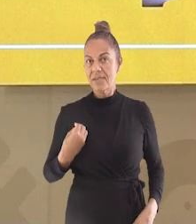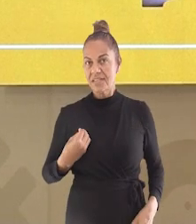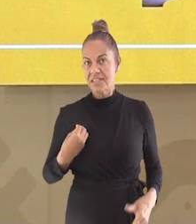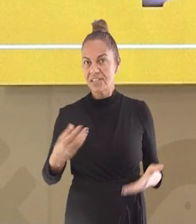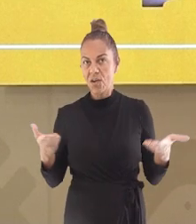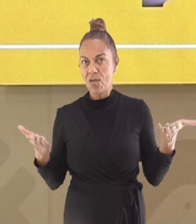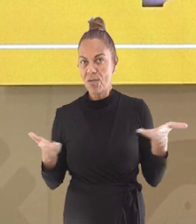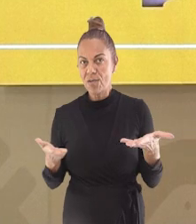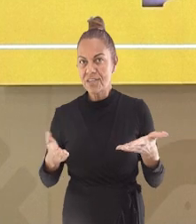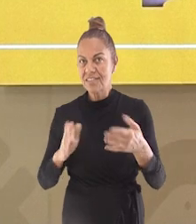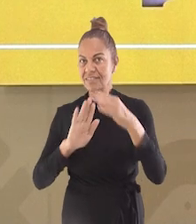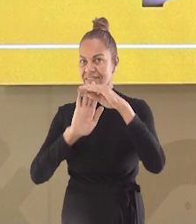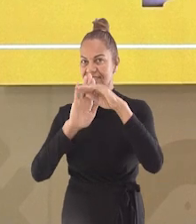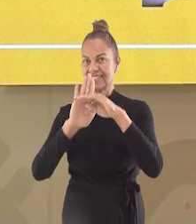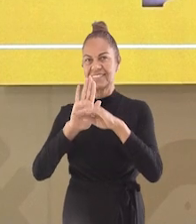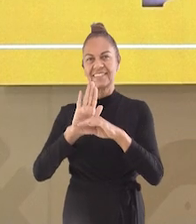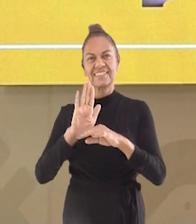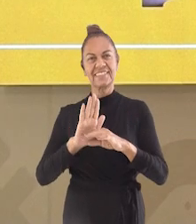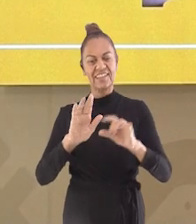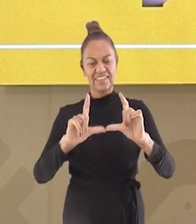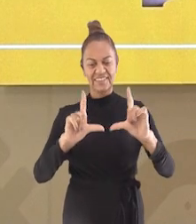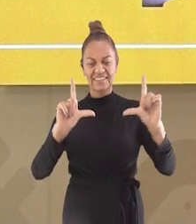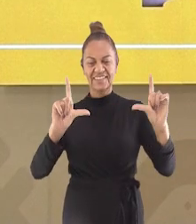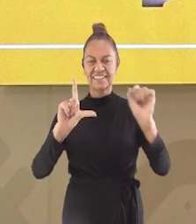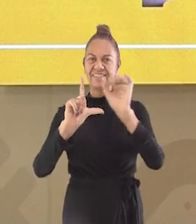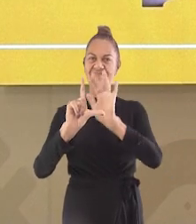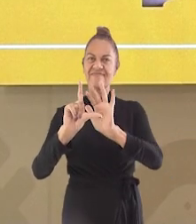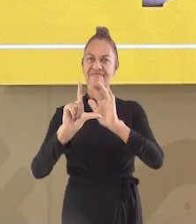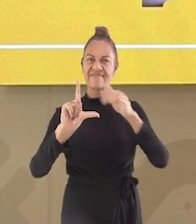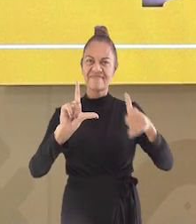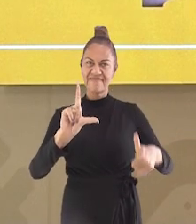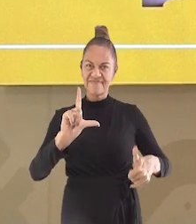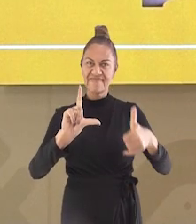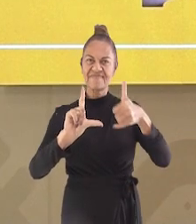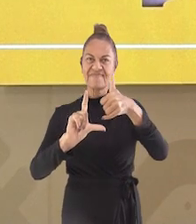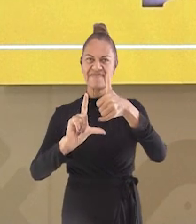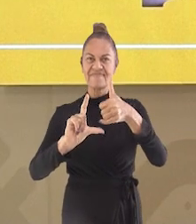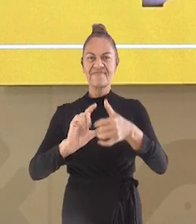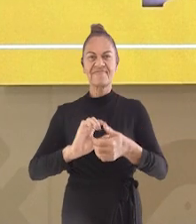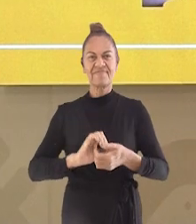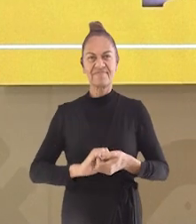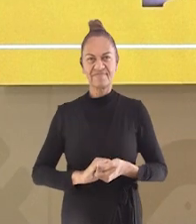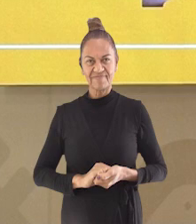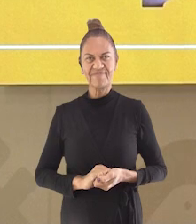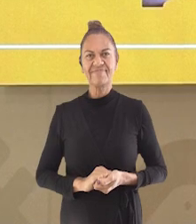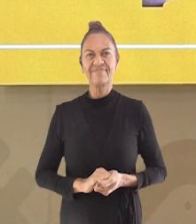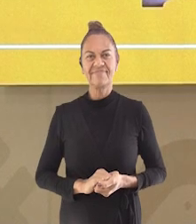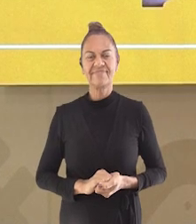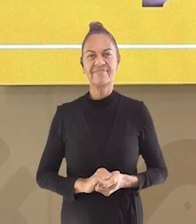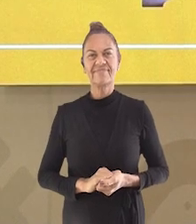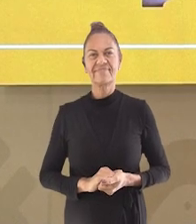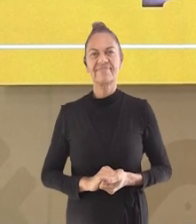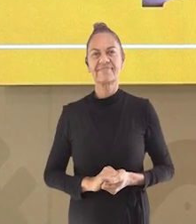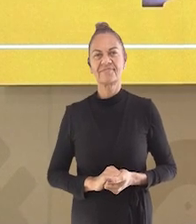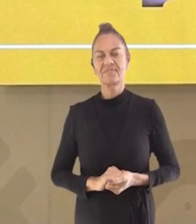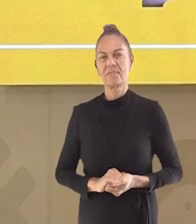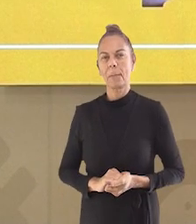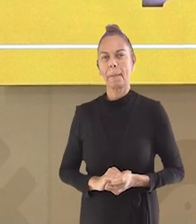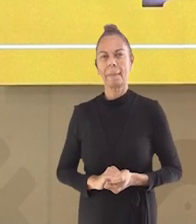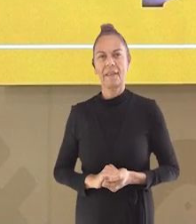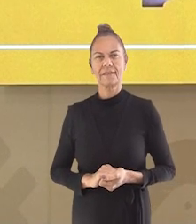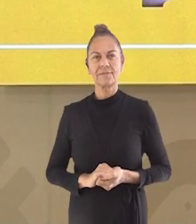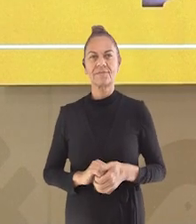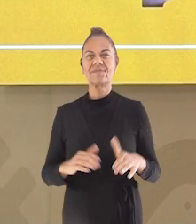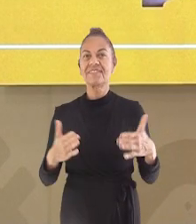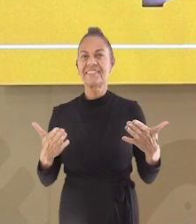fazer algumas atividades para praticar. Mas, já marcou a sua presença na aula de hoje? Se ainda não, aponte o